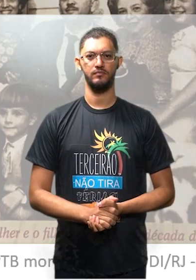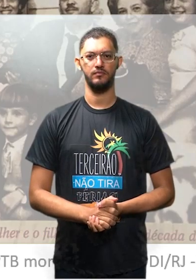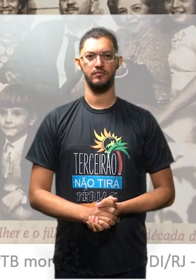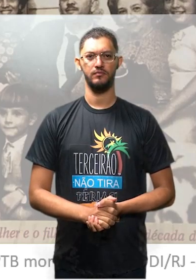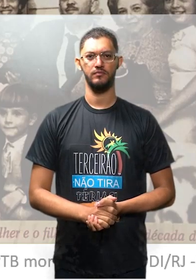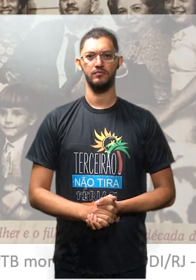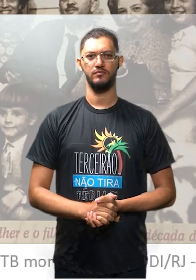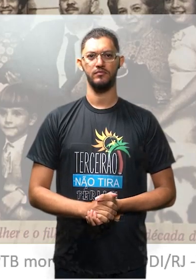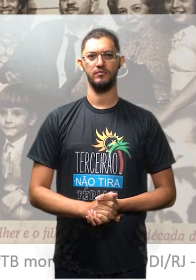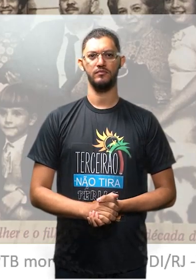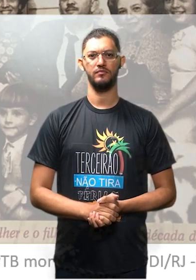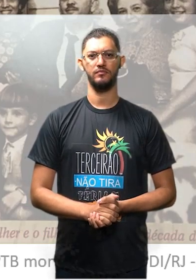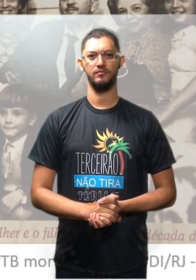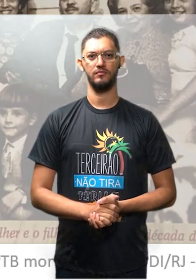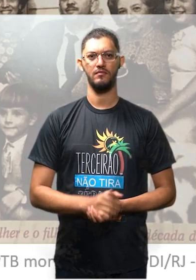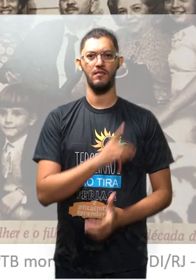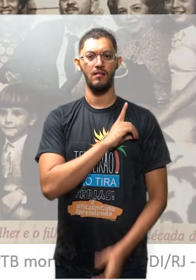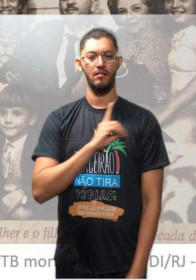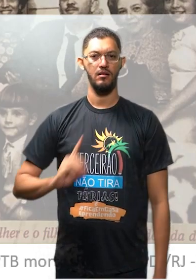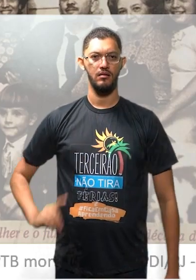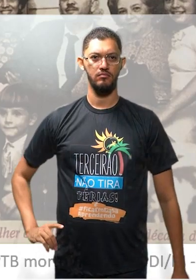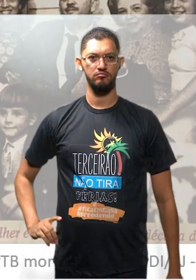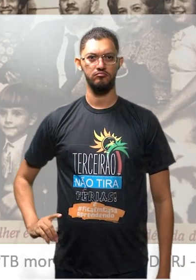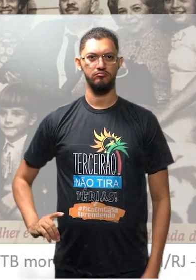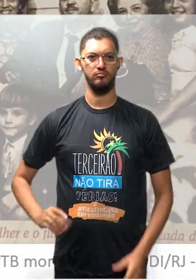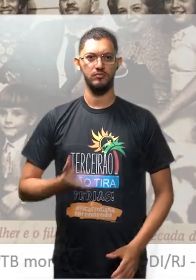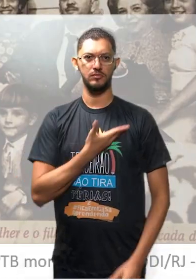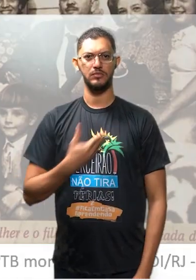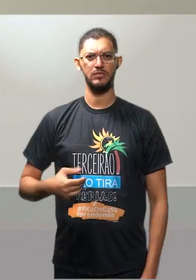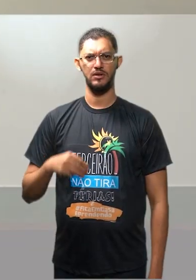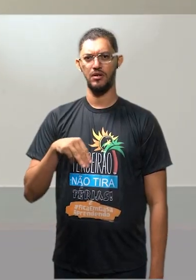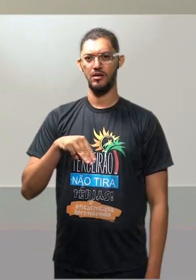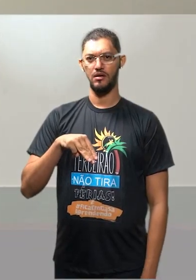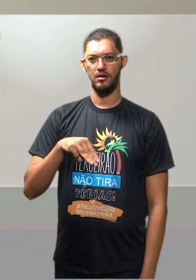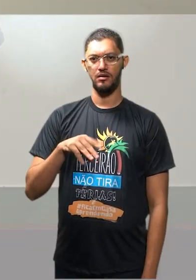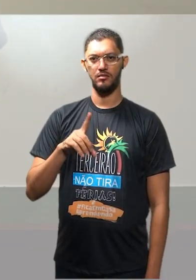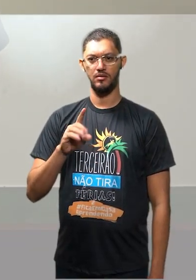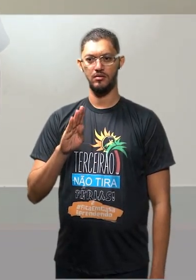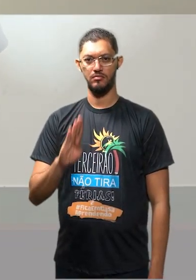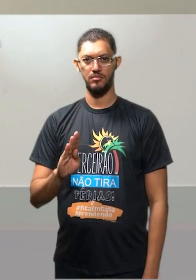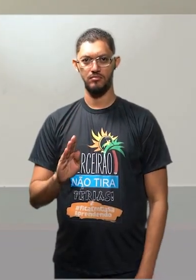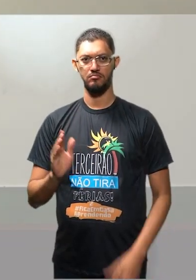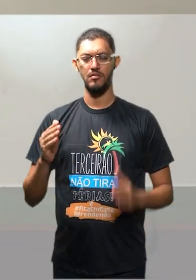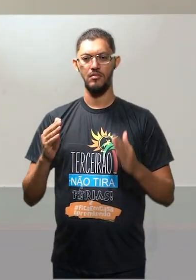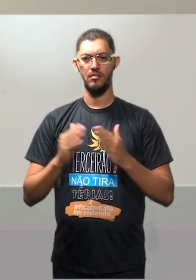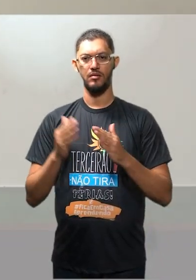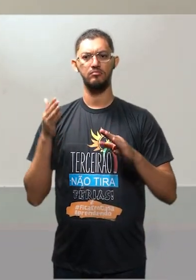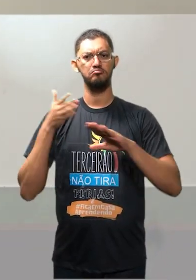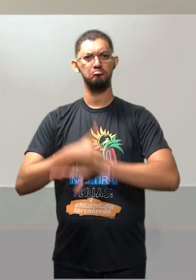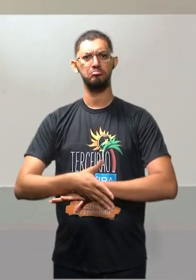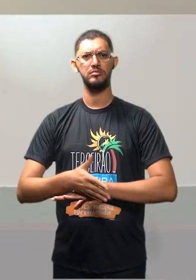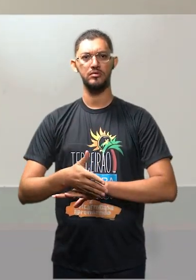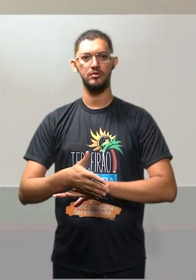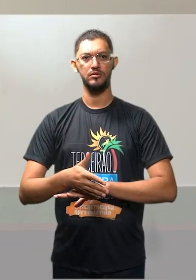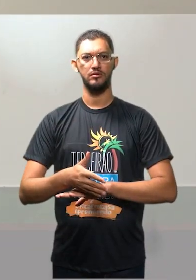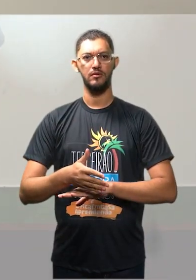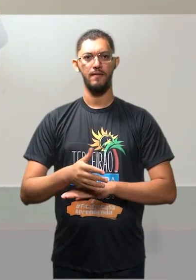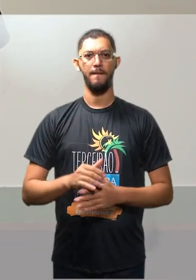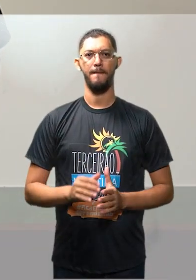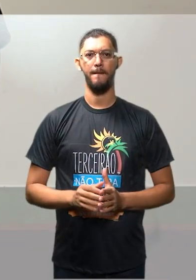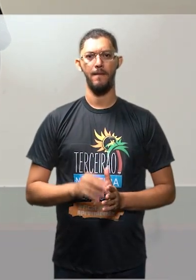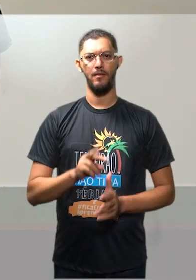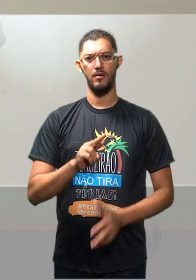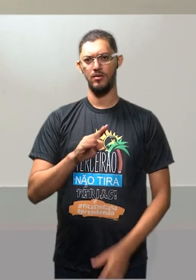Deputado da direita, do MDB, a casa foi invadida. Ele, o deputado